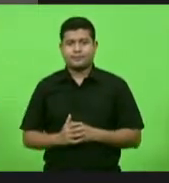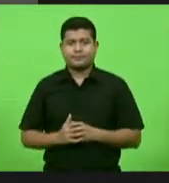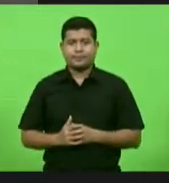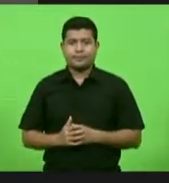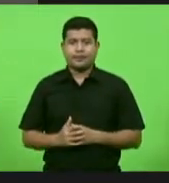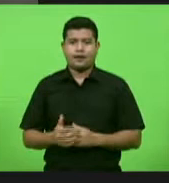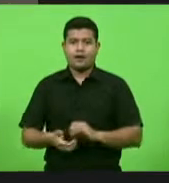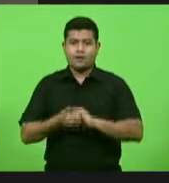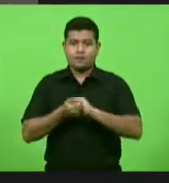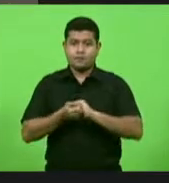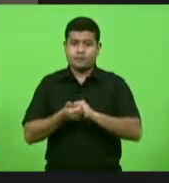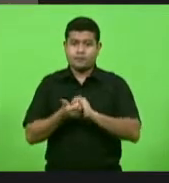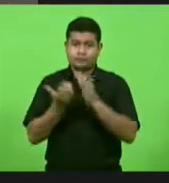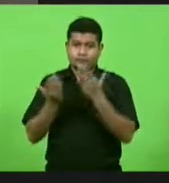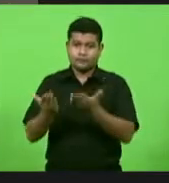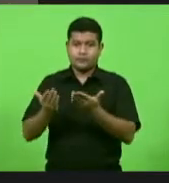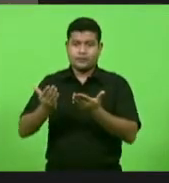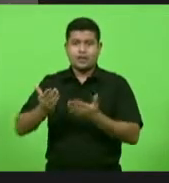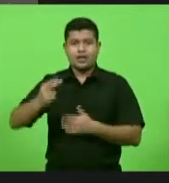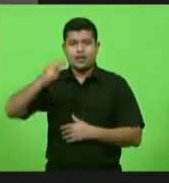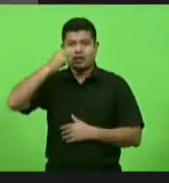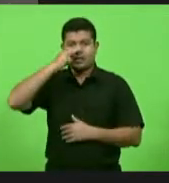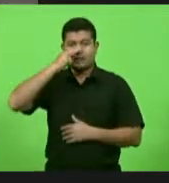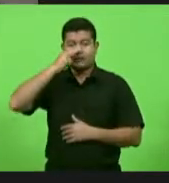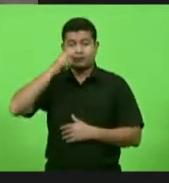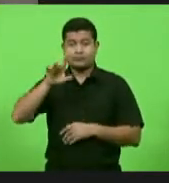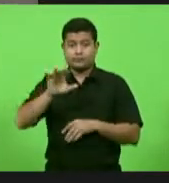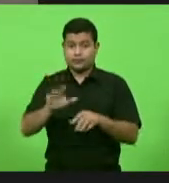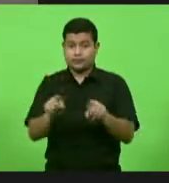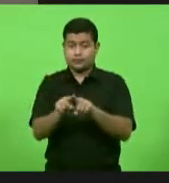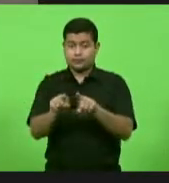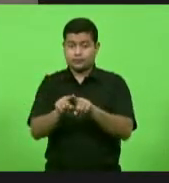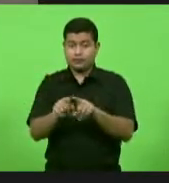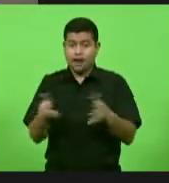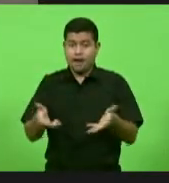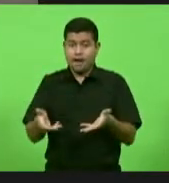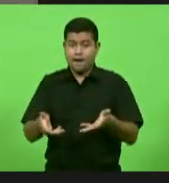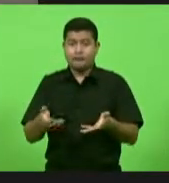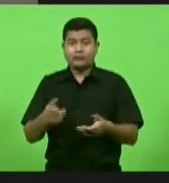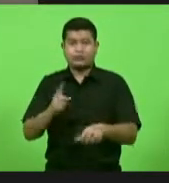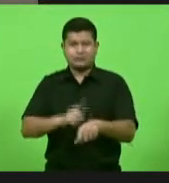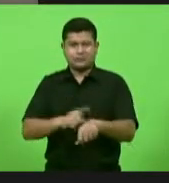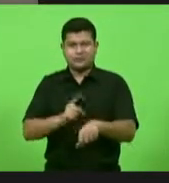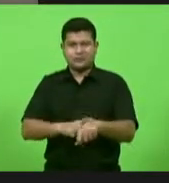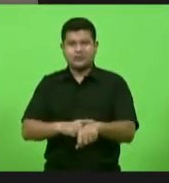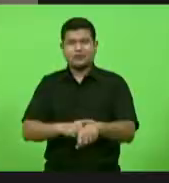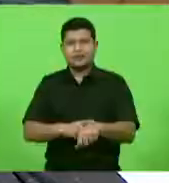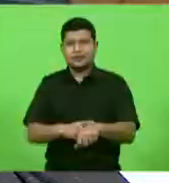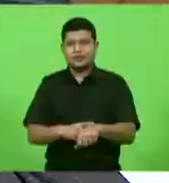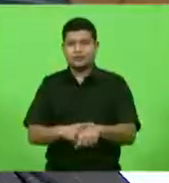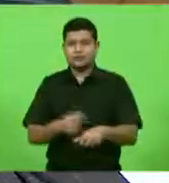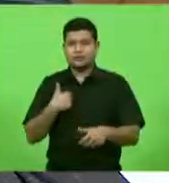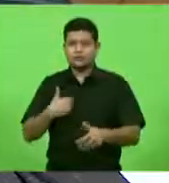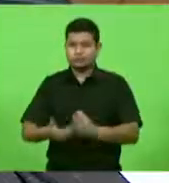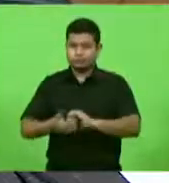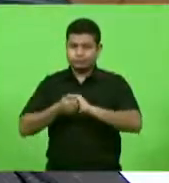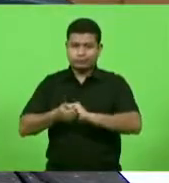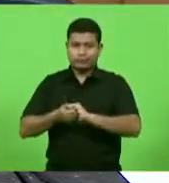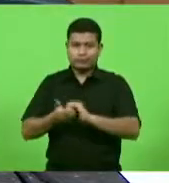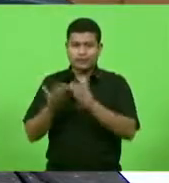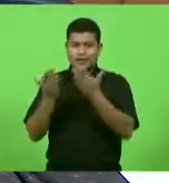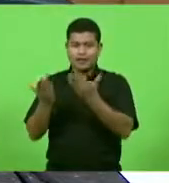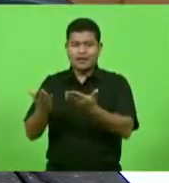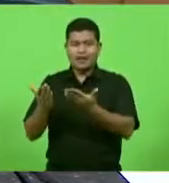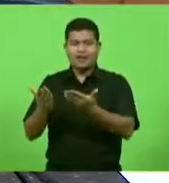Comentando aqui o deputado Nazareno, mas eu quero nesse momento saudar o nosso querido